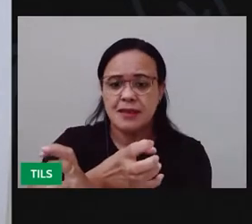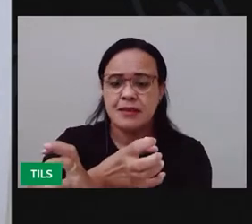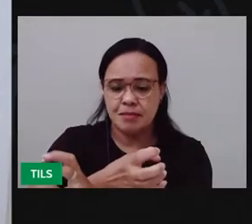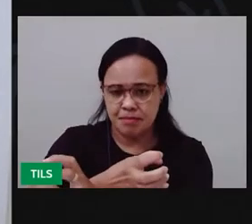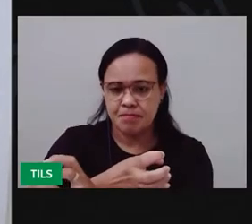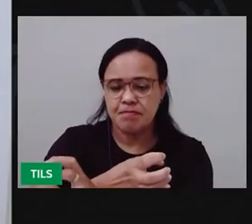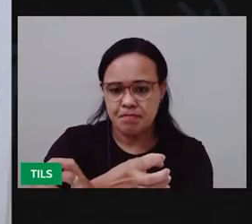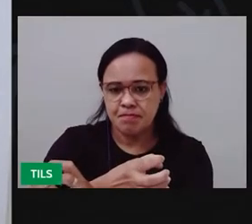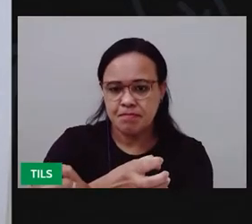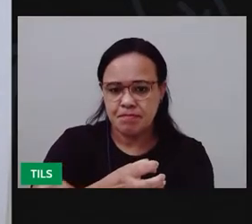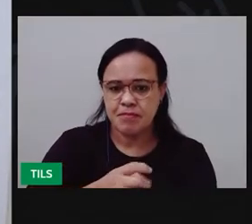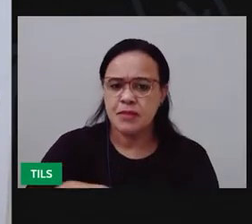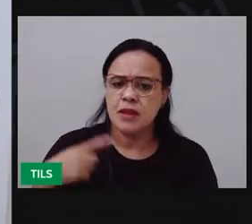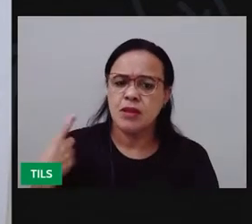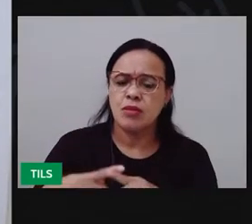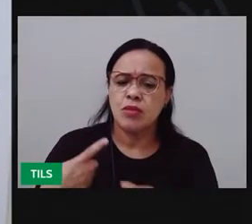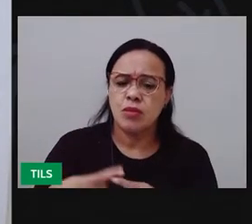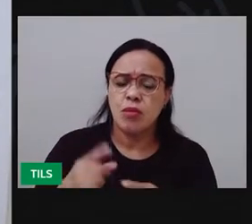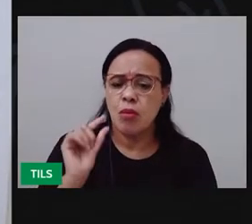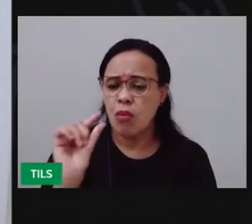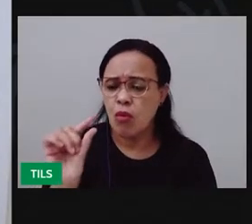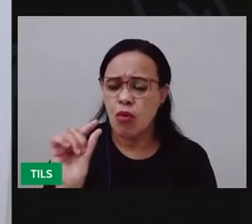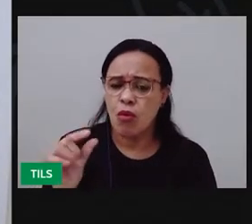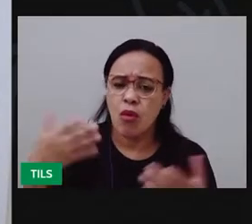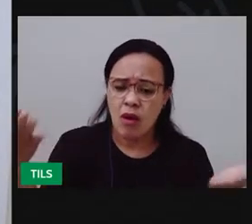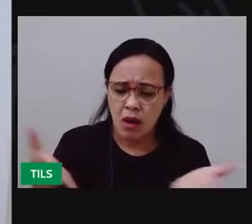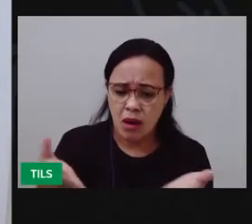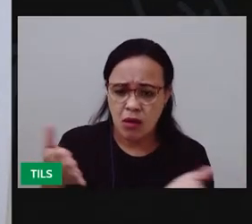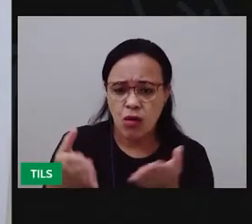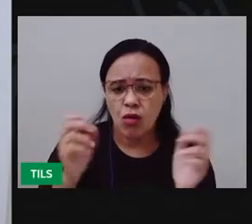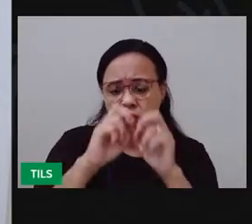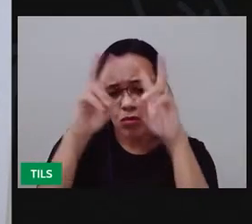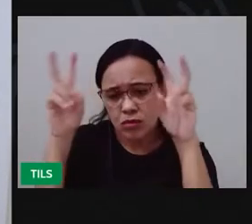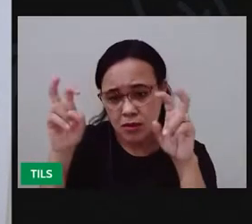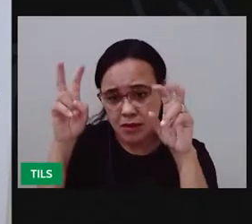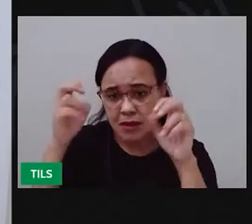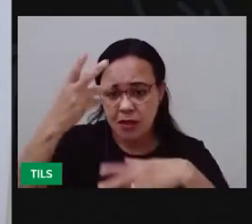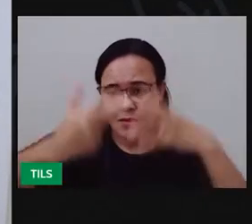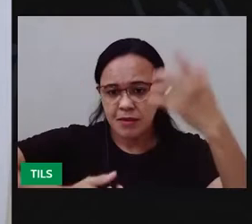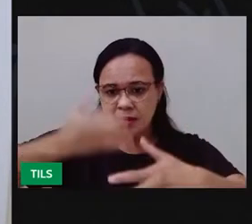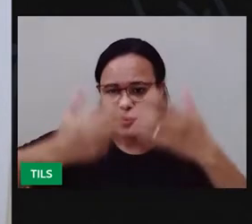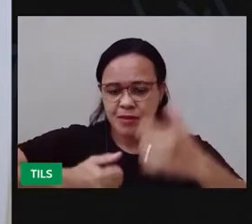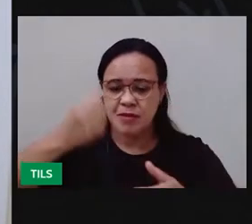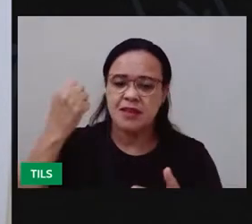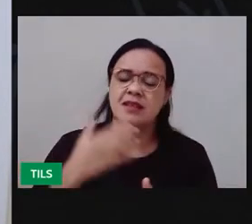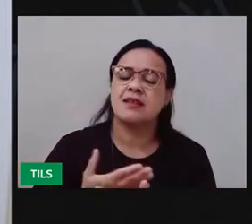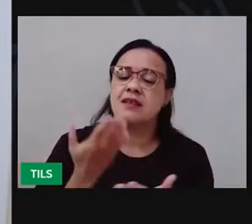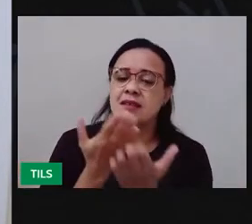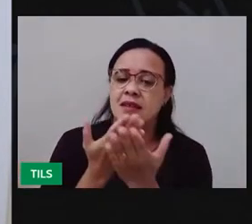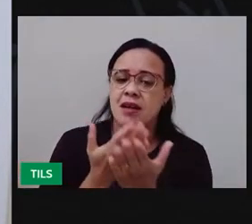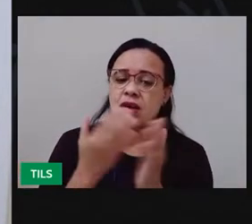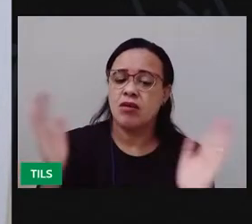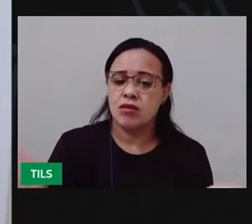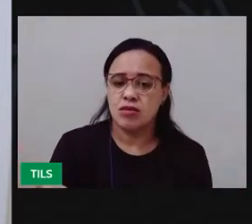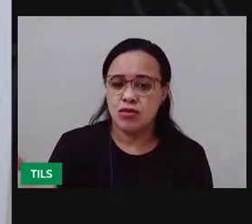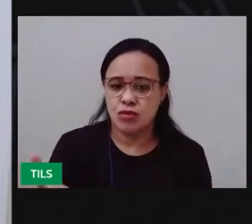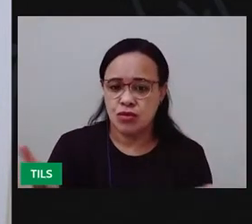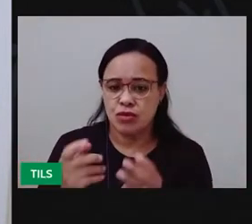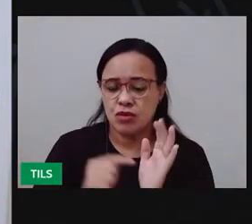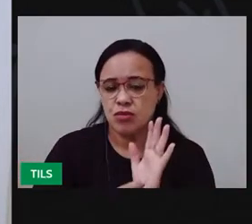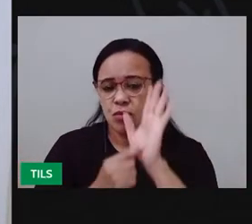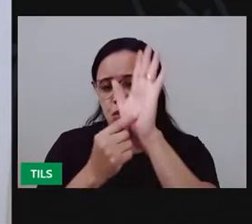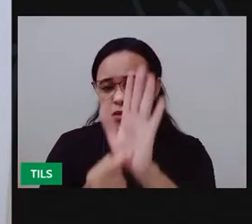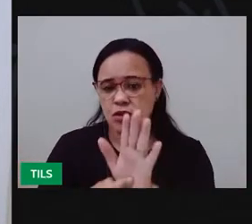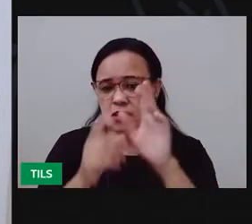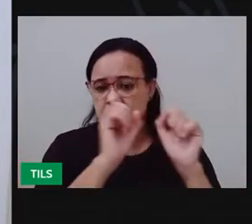É um pouco sobre esse assunto que a gente vai abordar nessa aula de hoje. Então, eu já vou mostrar para vocês a